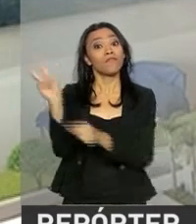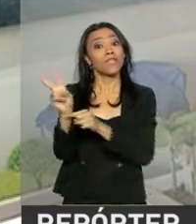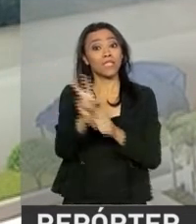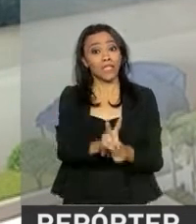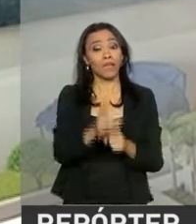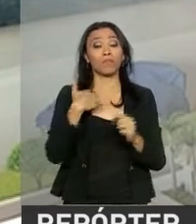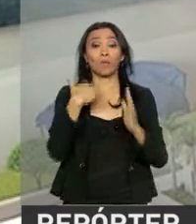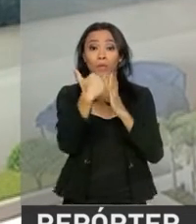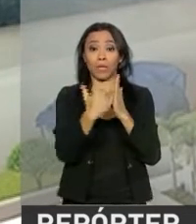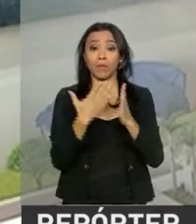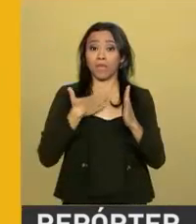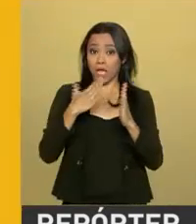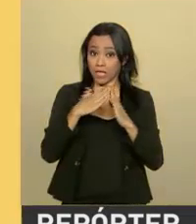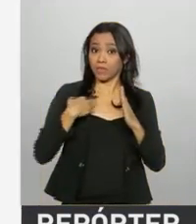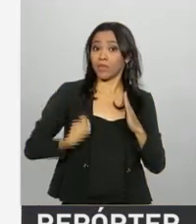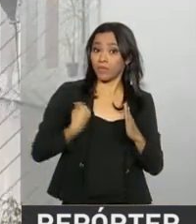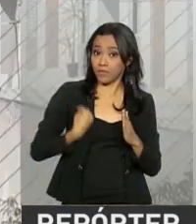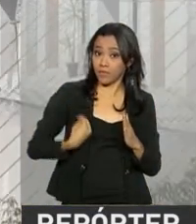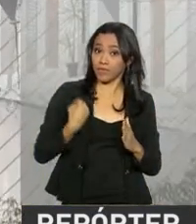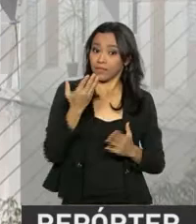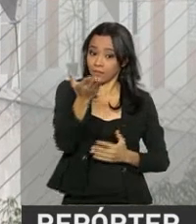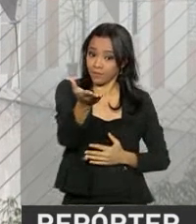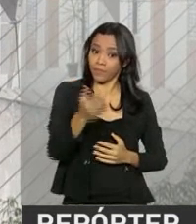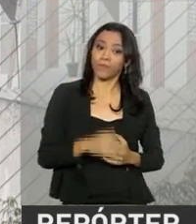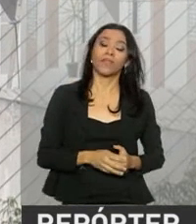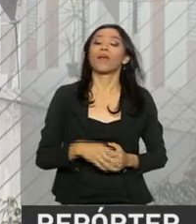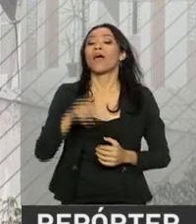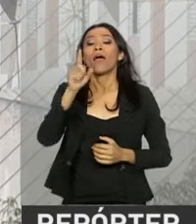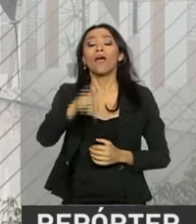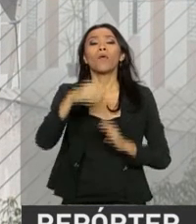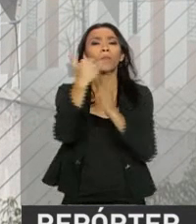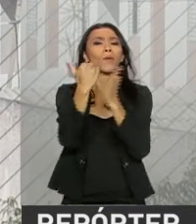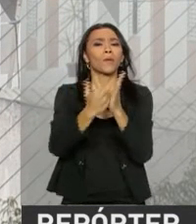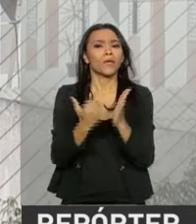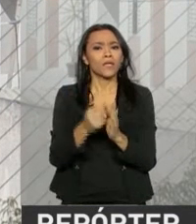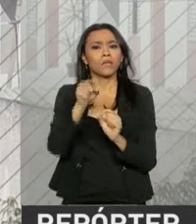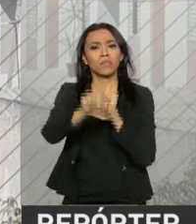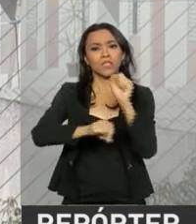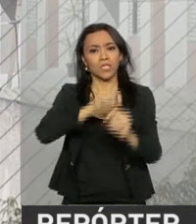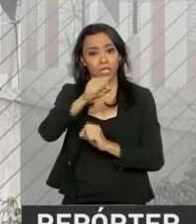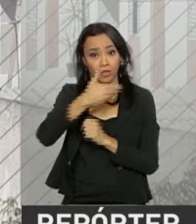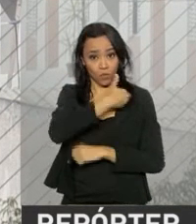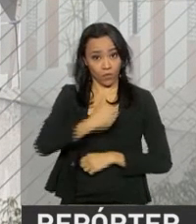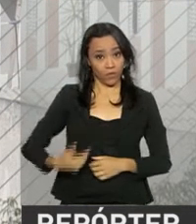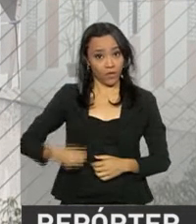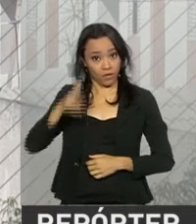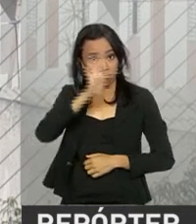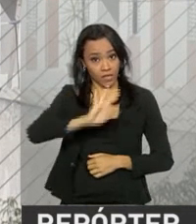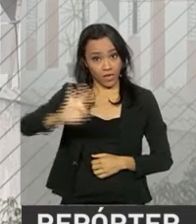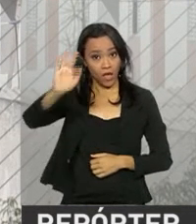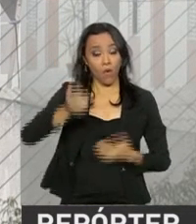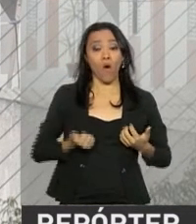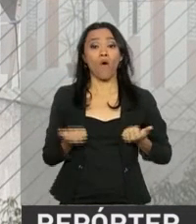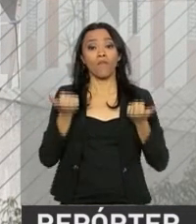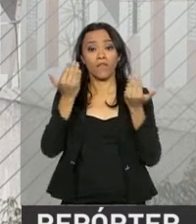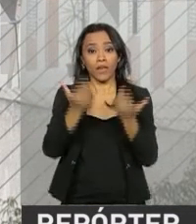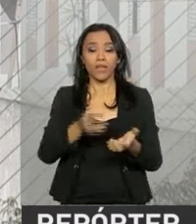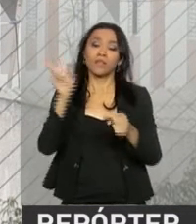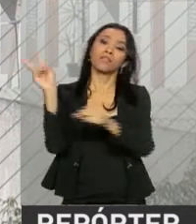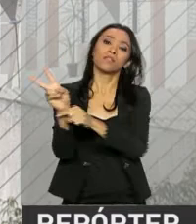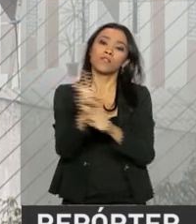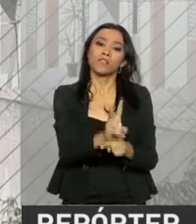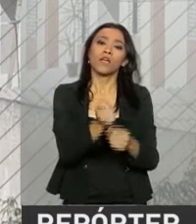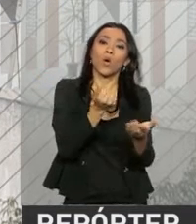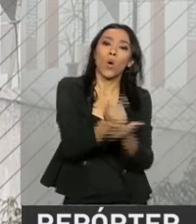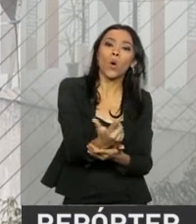pelo Minha Casa Minha Vida. O Minha Casa Minha Vida é um programa habitacional do governo federal que oferece financiamento da casa